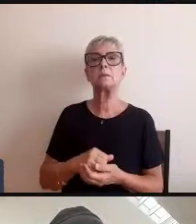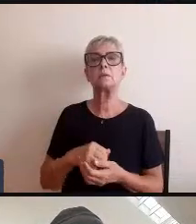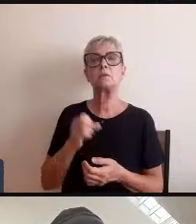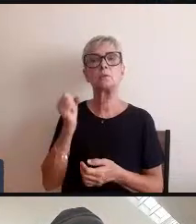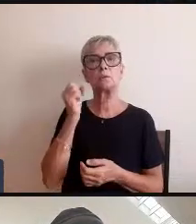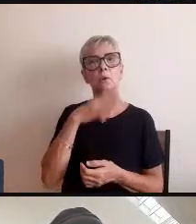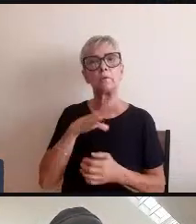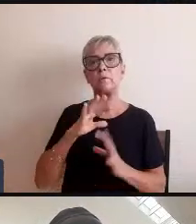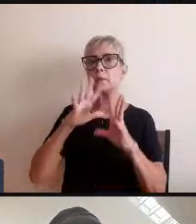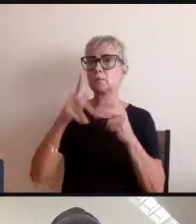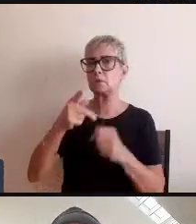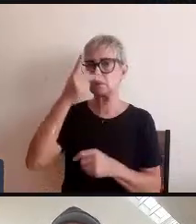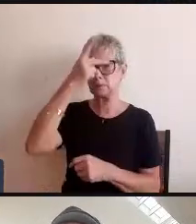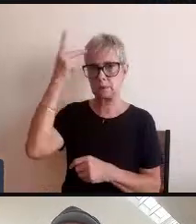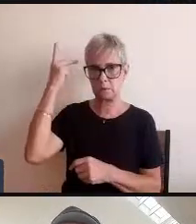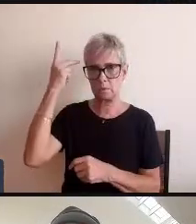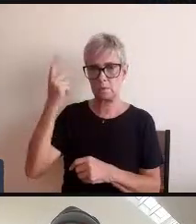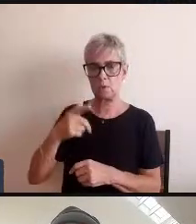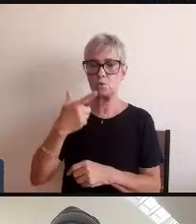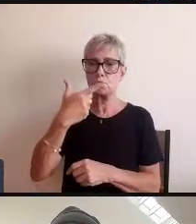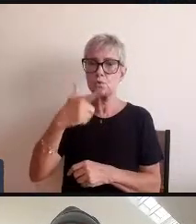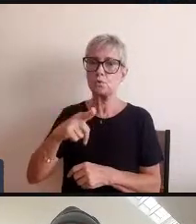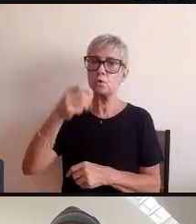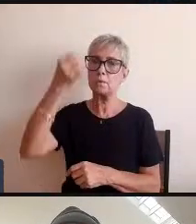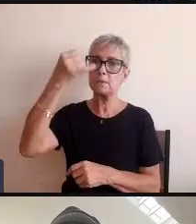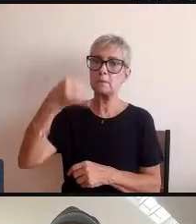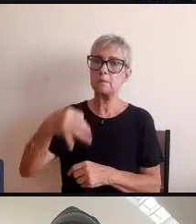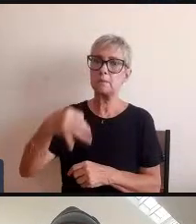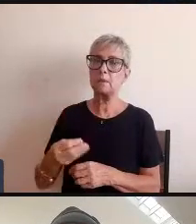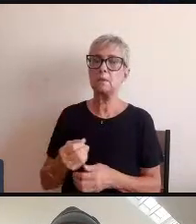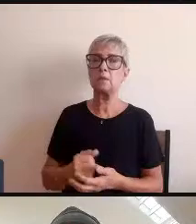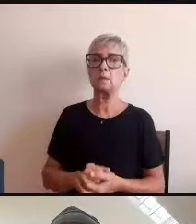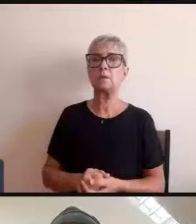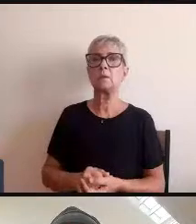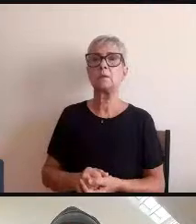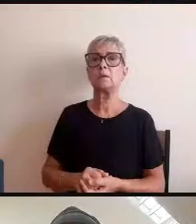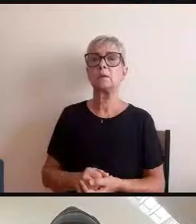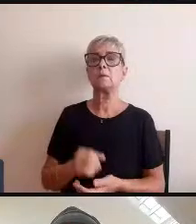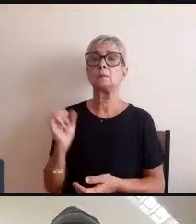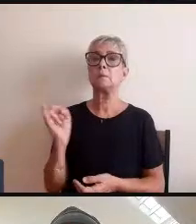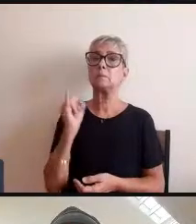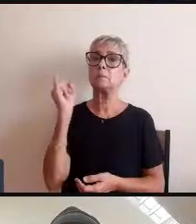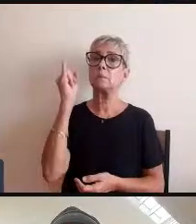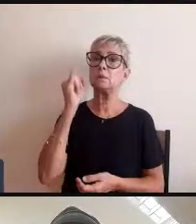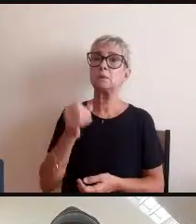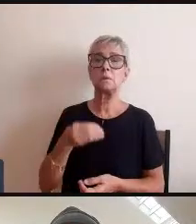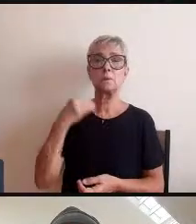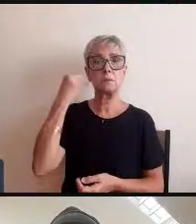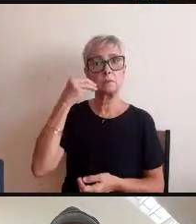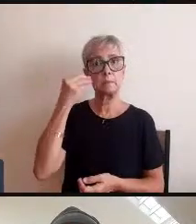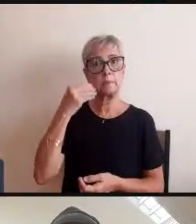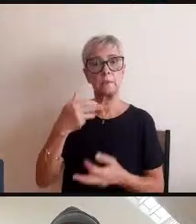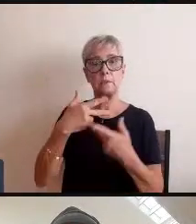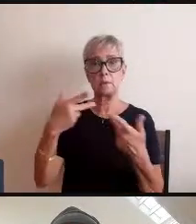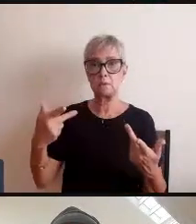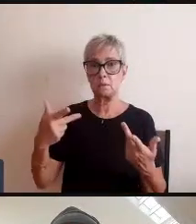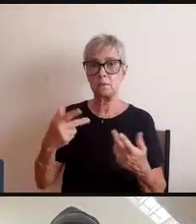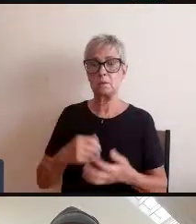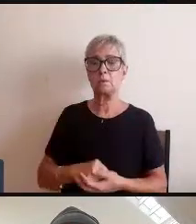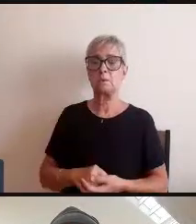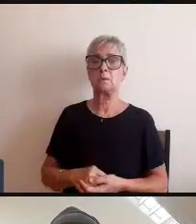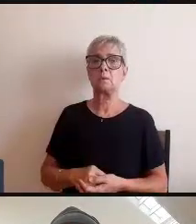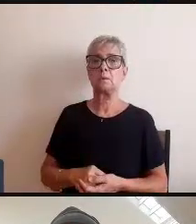e aí de novo falar da da importância de vivenciar isso eu eu